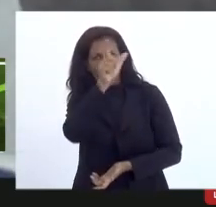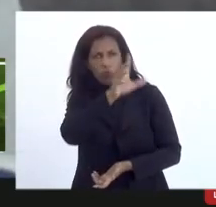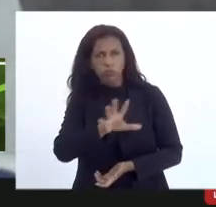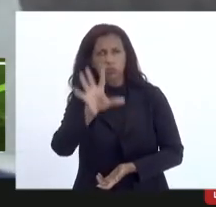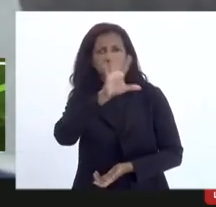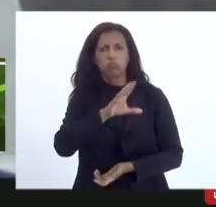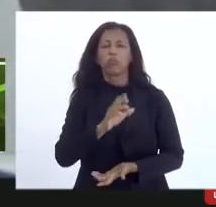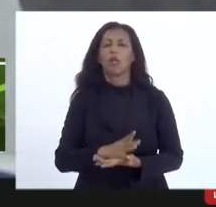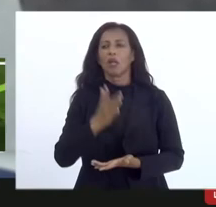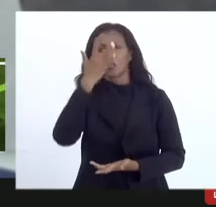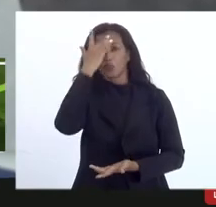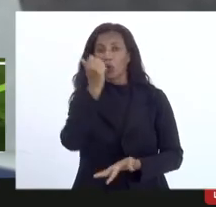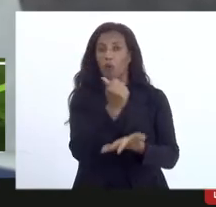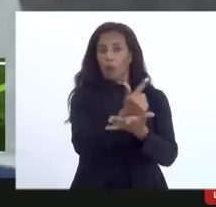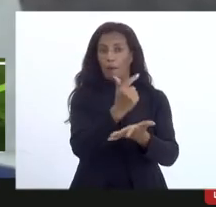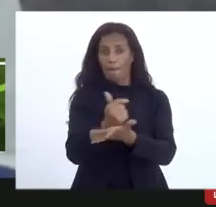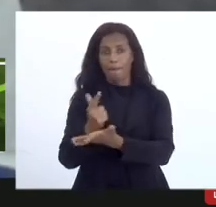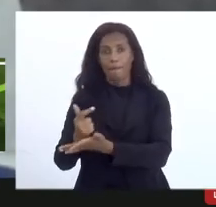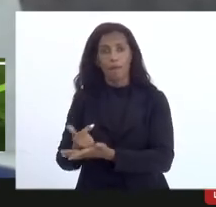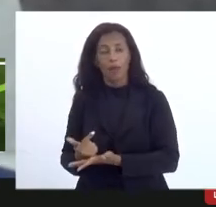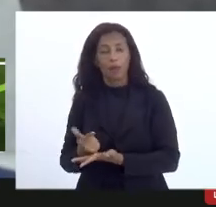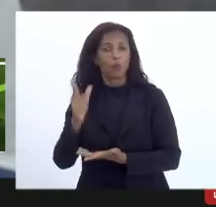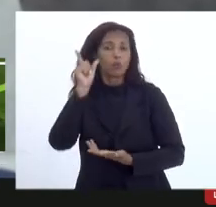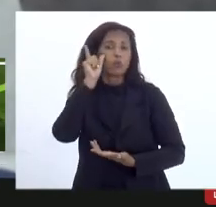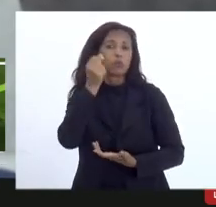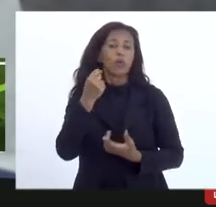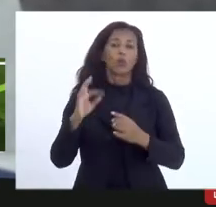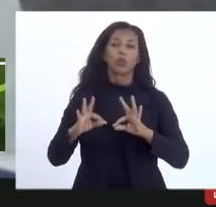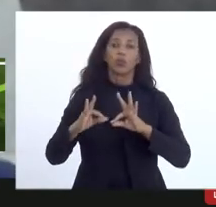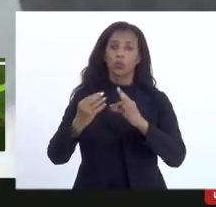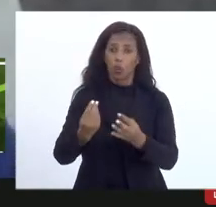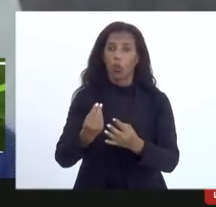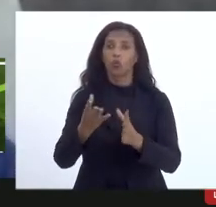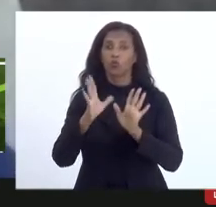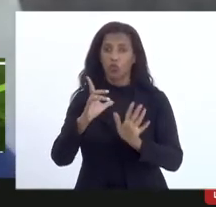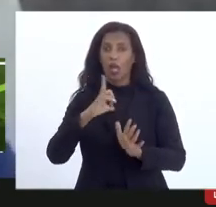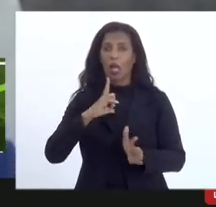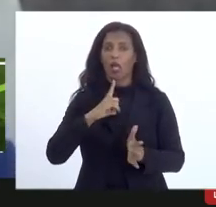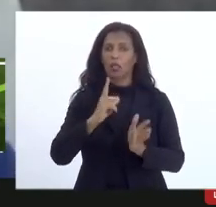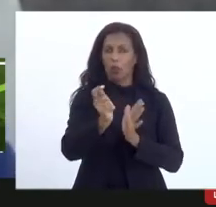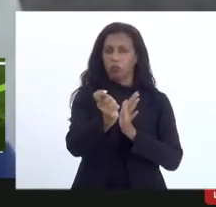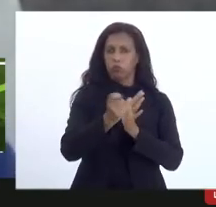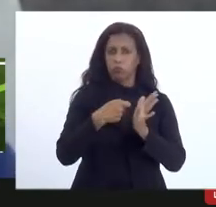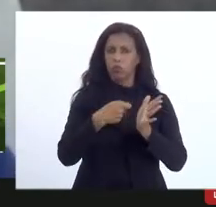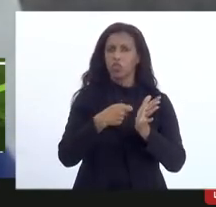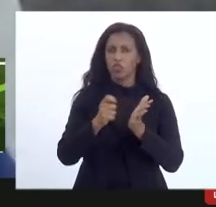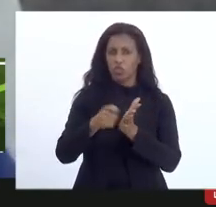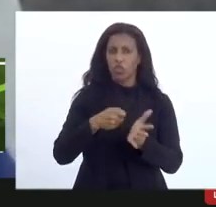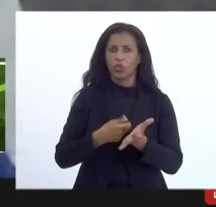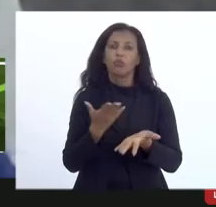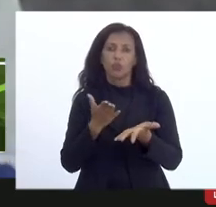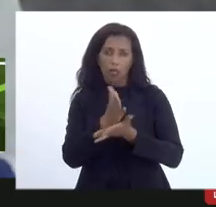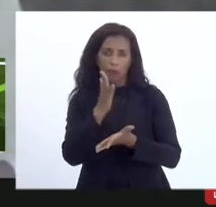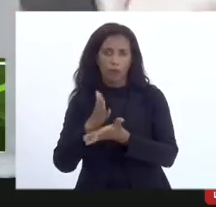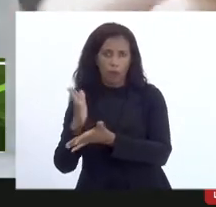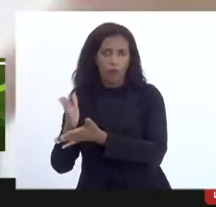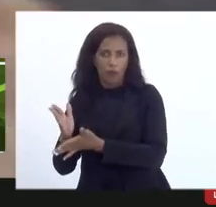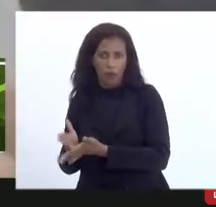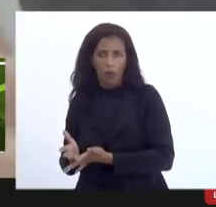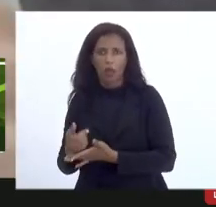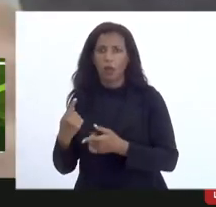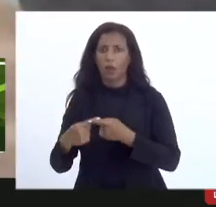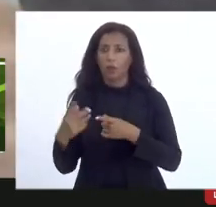os fornecedores que foram pagos logicamente todos os fornecedores já estão cadastrados e previamente aprovados né porque